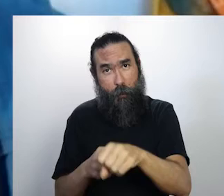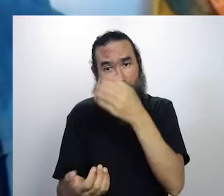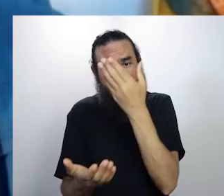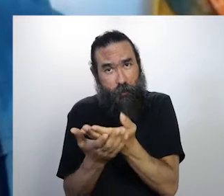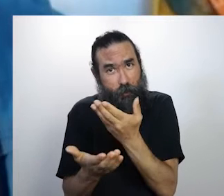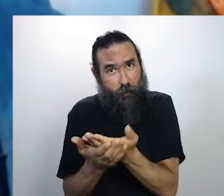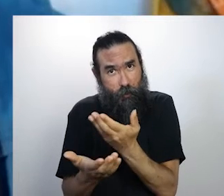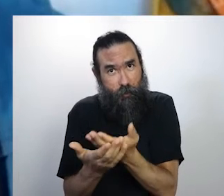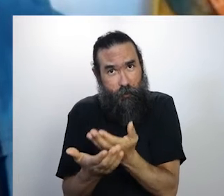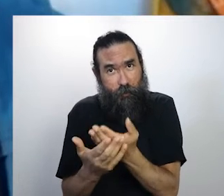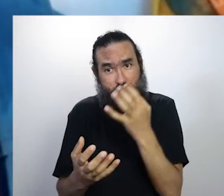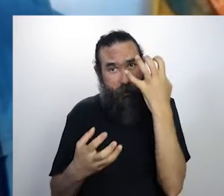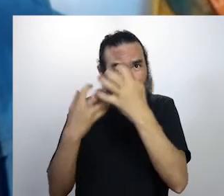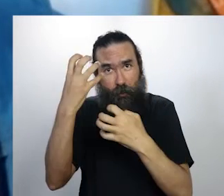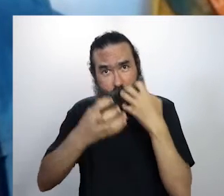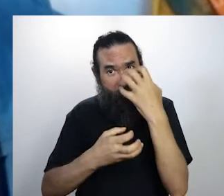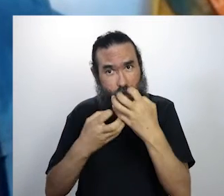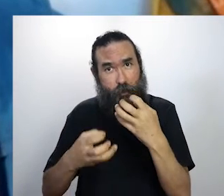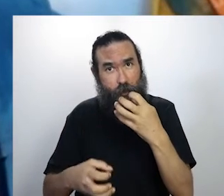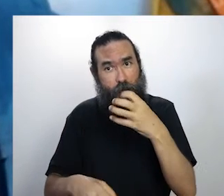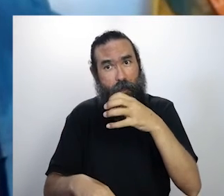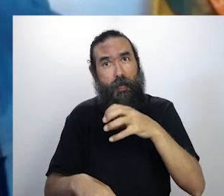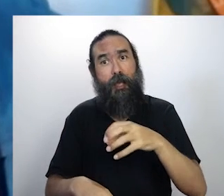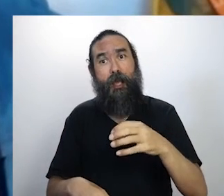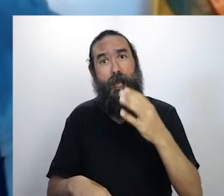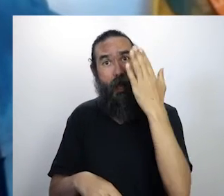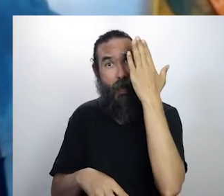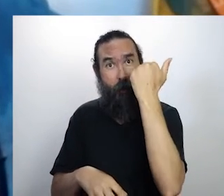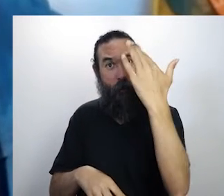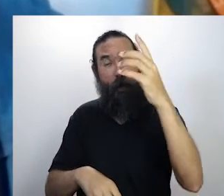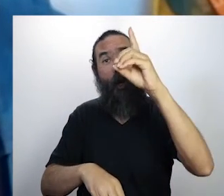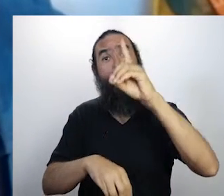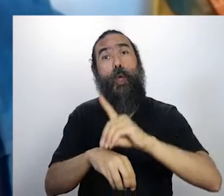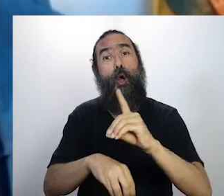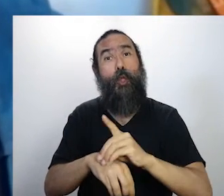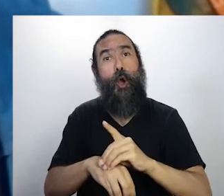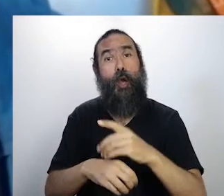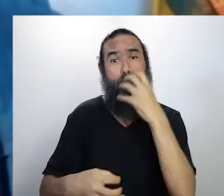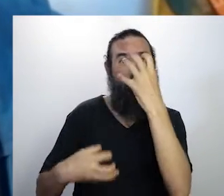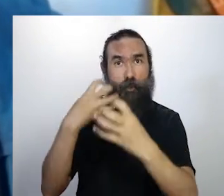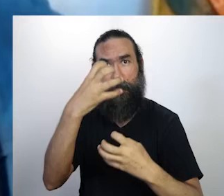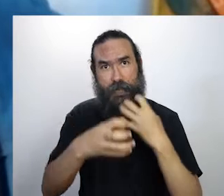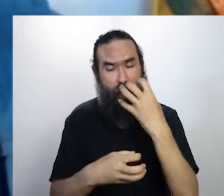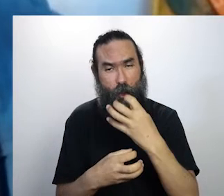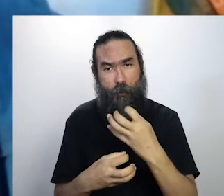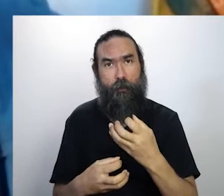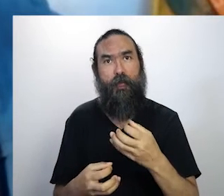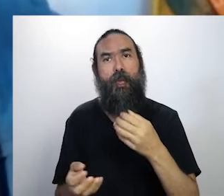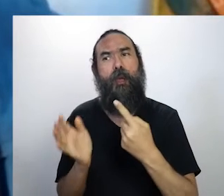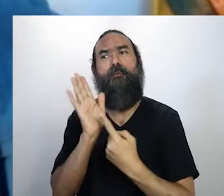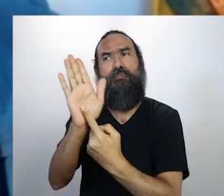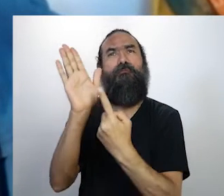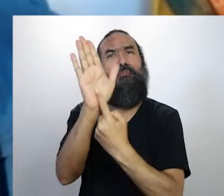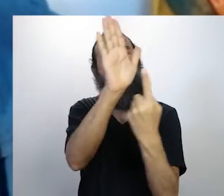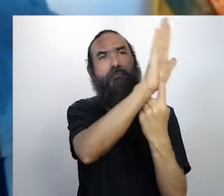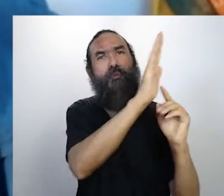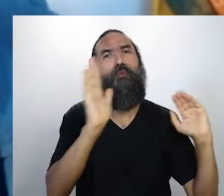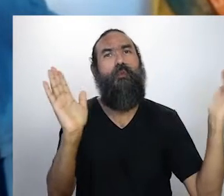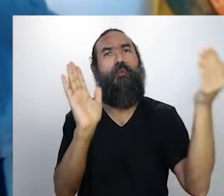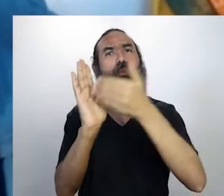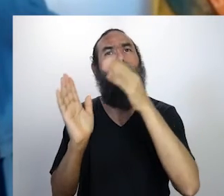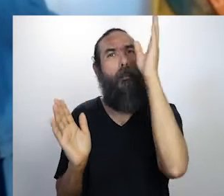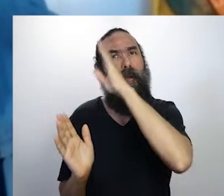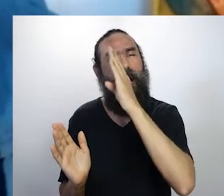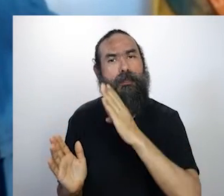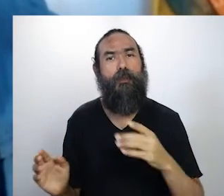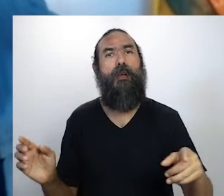mestre e doutoranda em performance musical pela Unesp, tem se apresentado em todo o Brasil e Europa, ao lado de